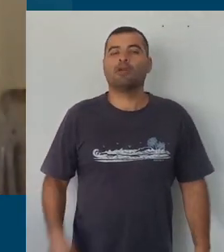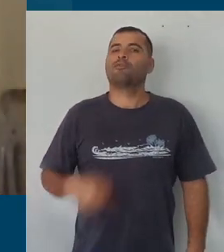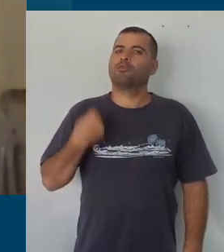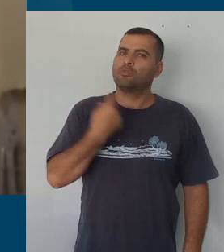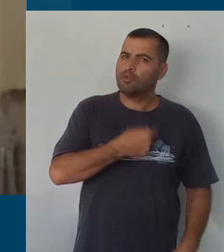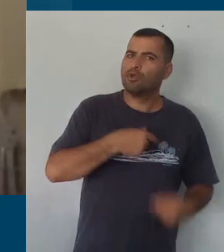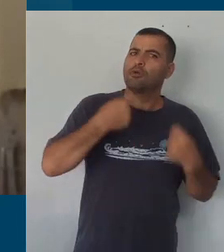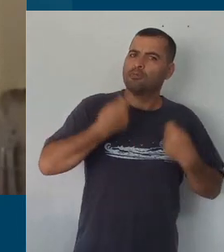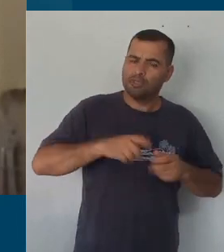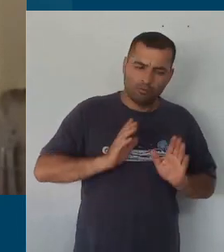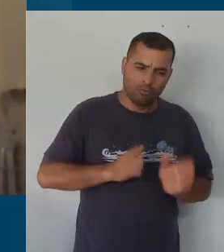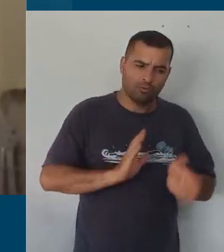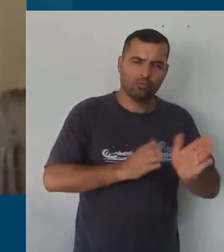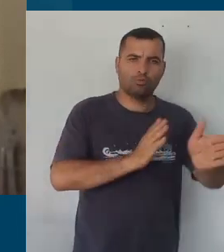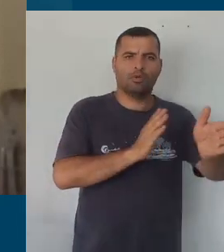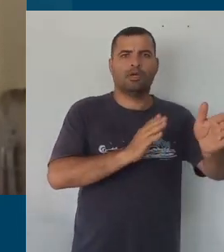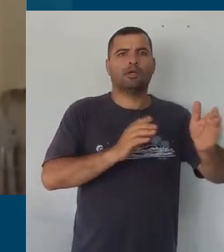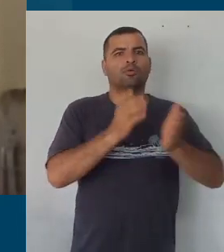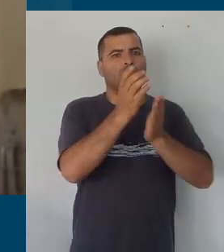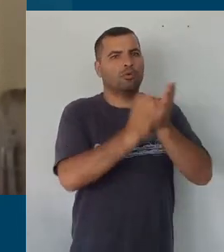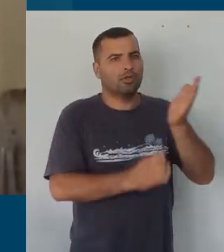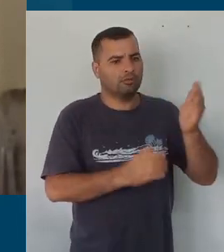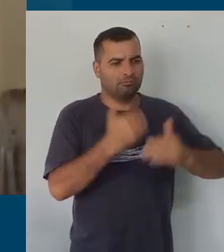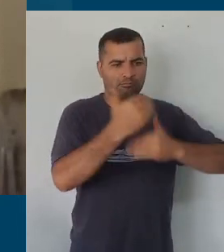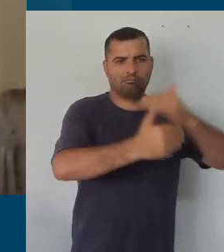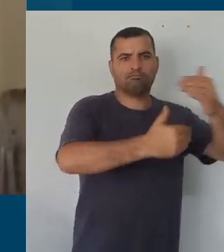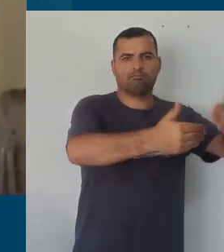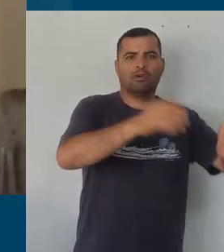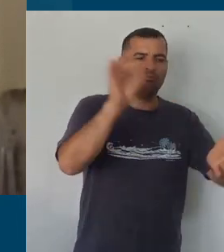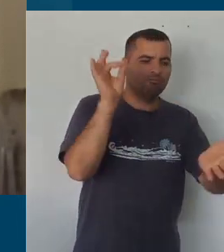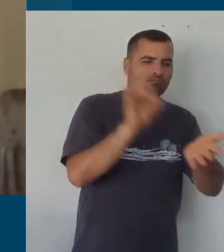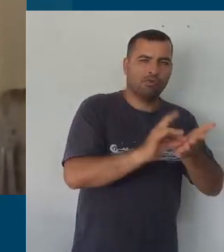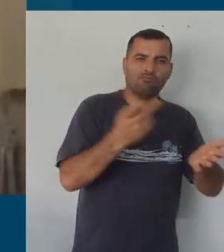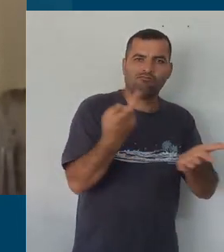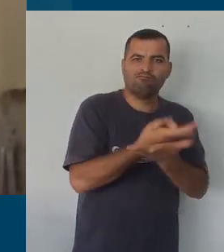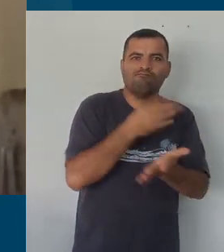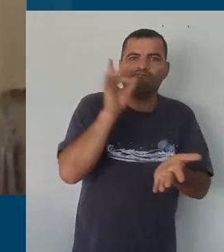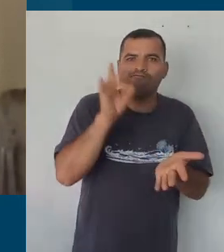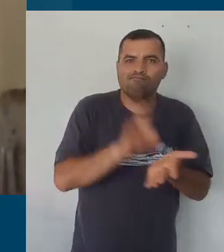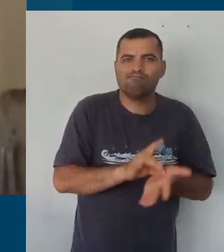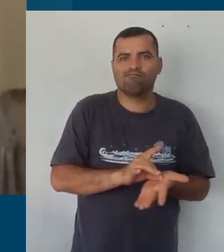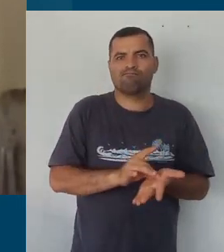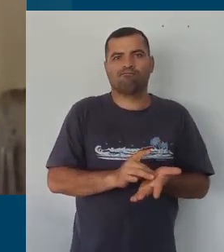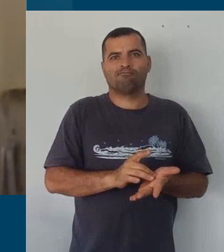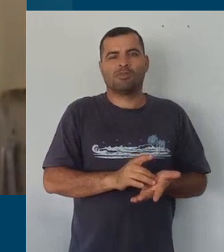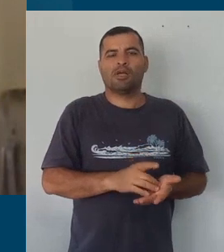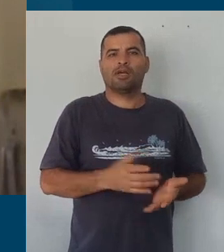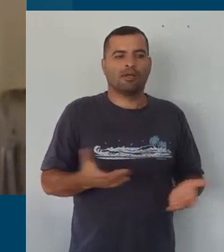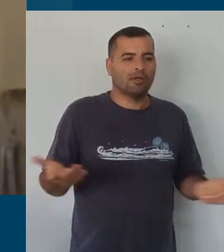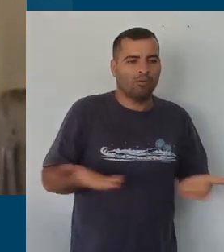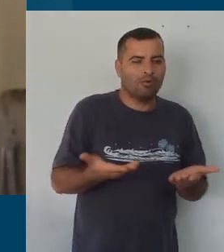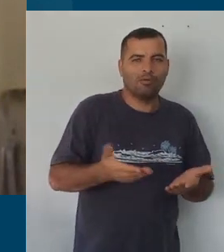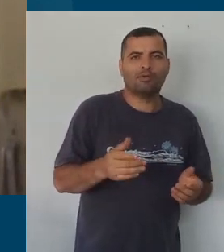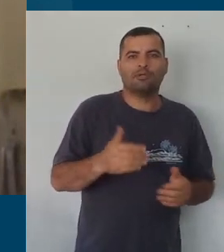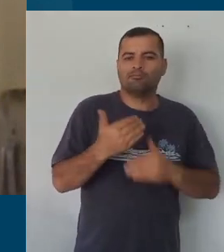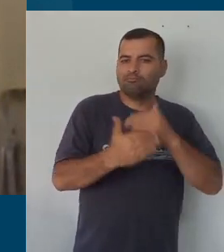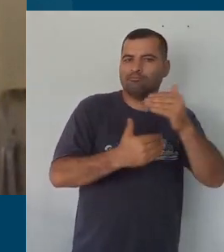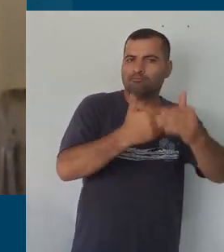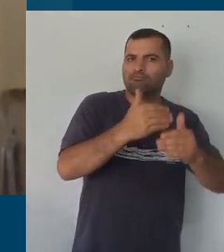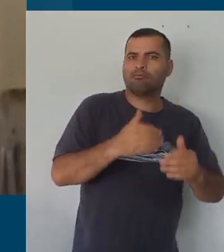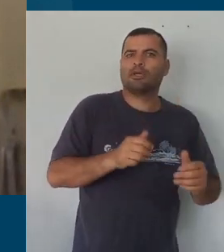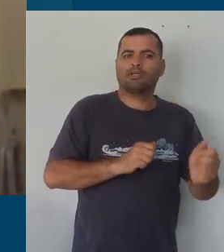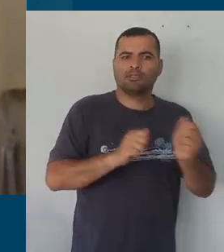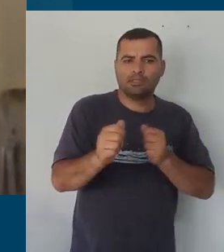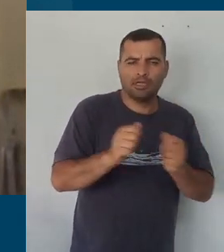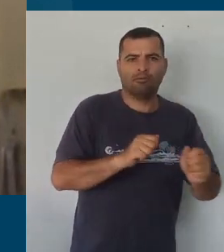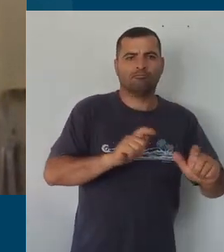currículo em sua implementação e fazer deste momento um emergir para que as ações e metas que levam os níveis de aprendizagem